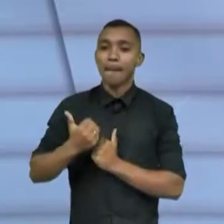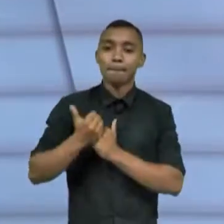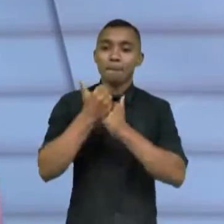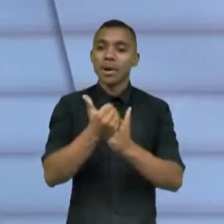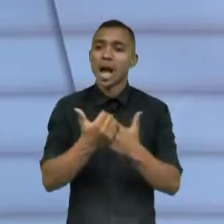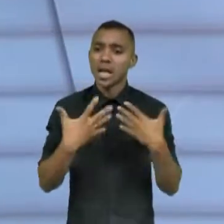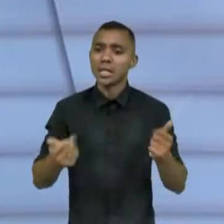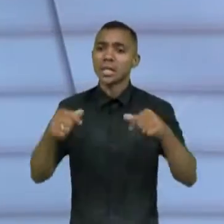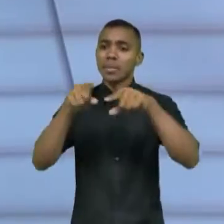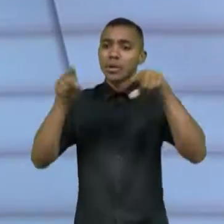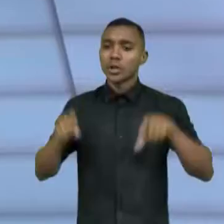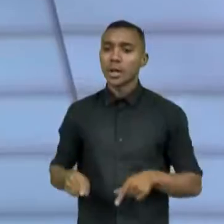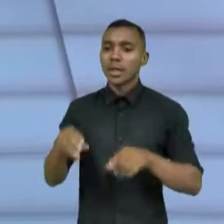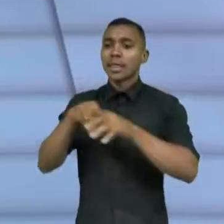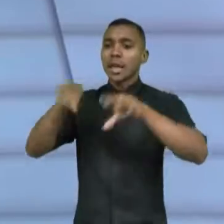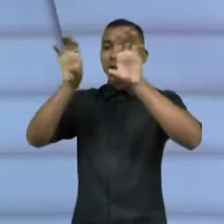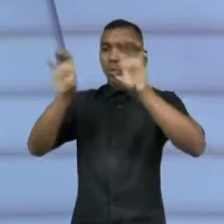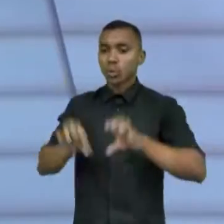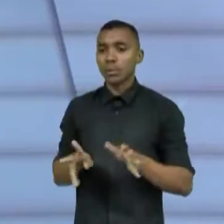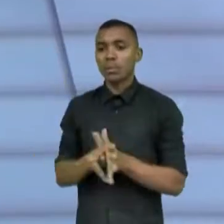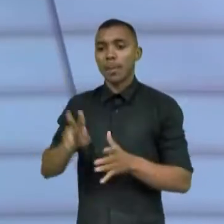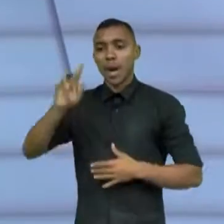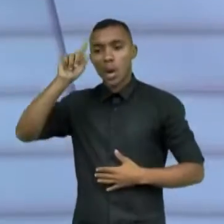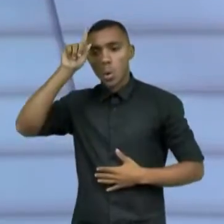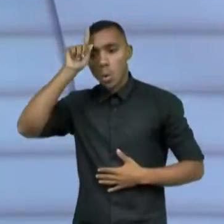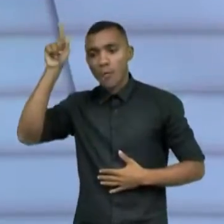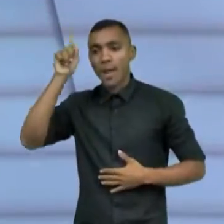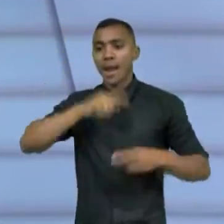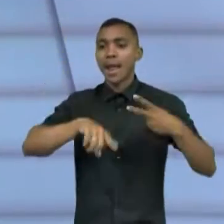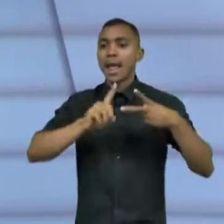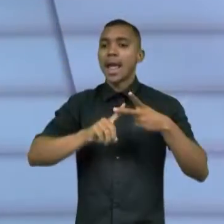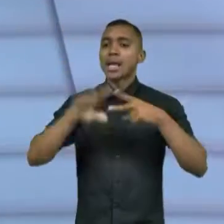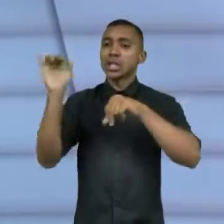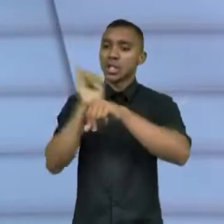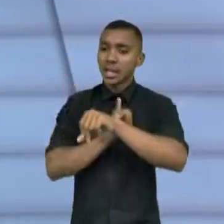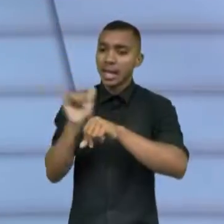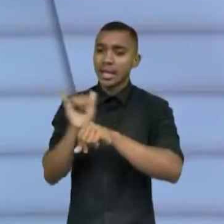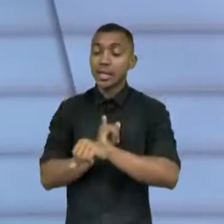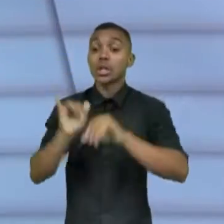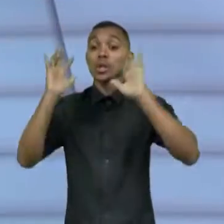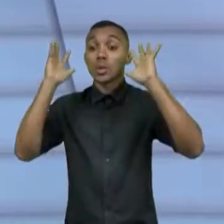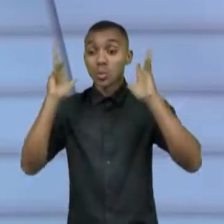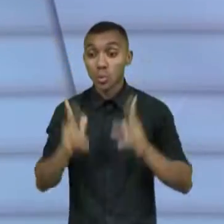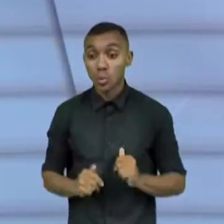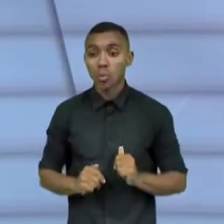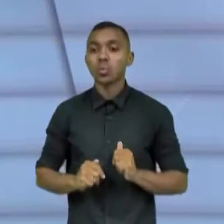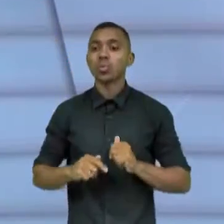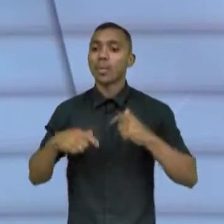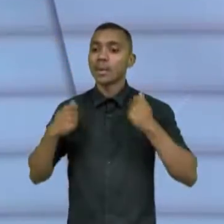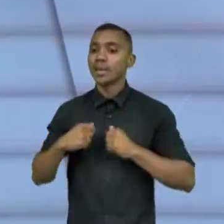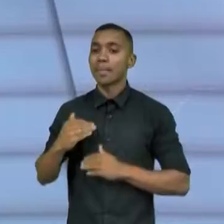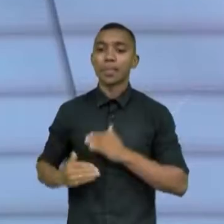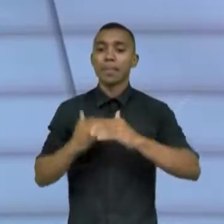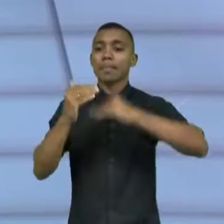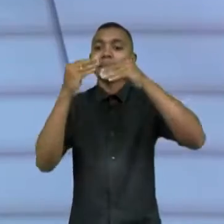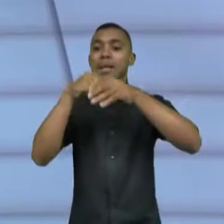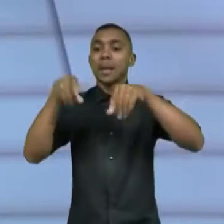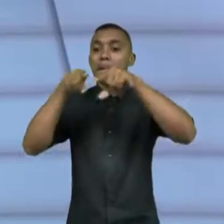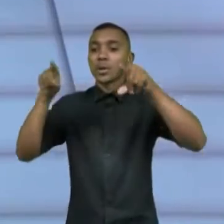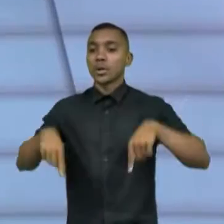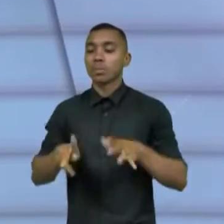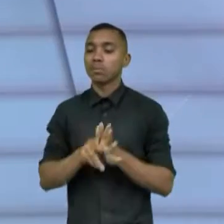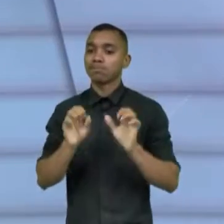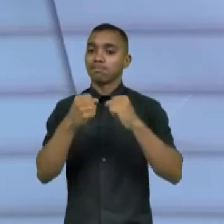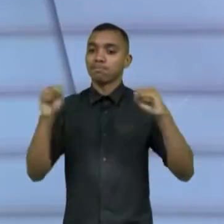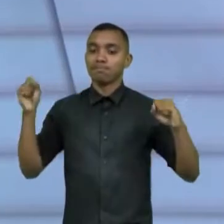projeto na estruturação da governança, na estratégia, em tudo que é necessário para se desenvolver um projeto grandioso